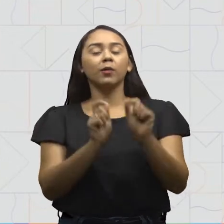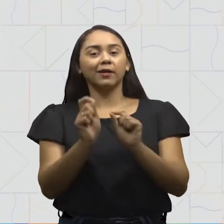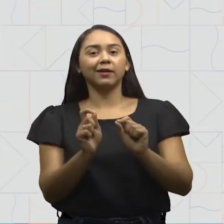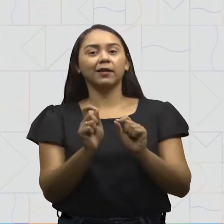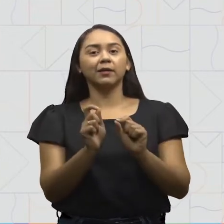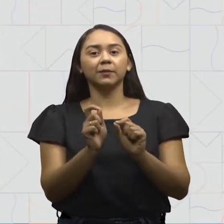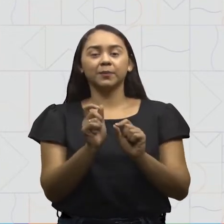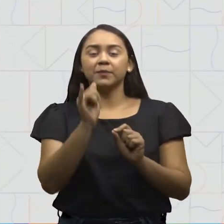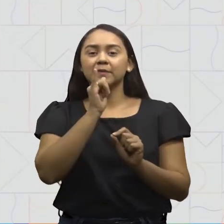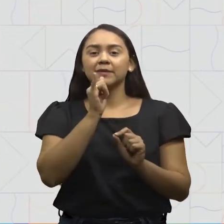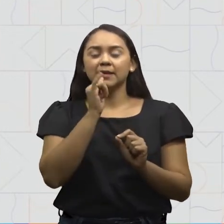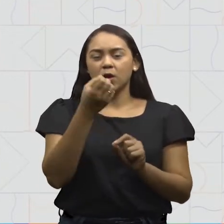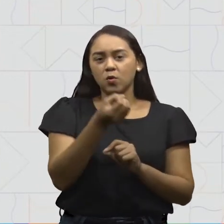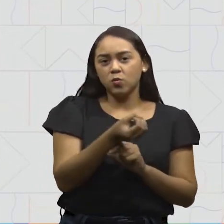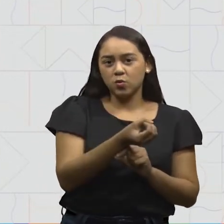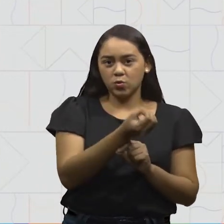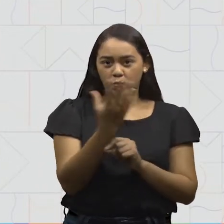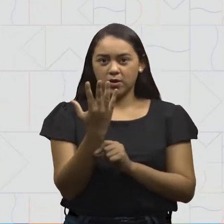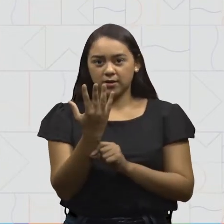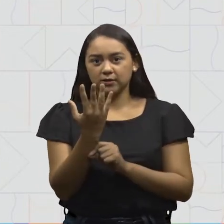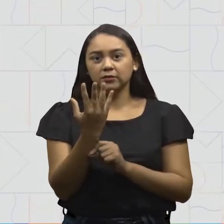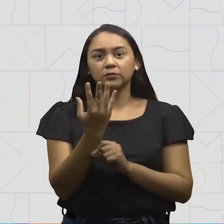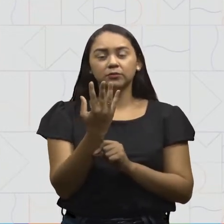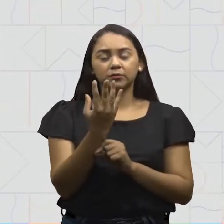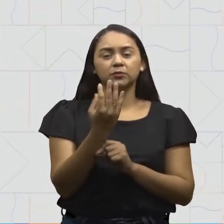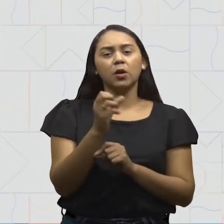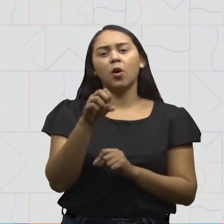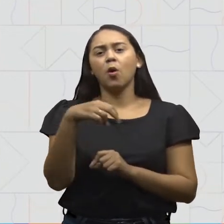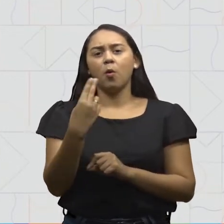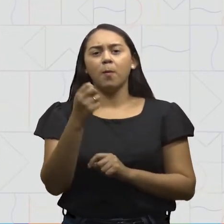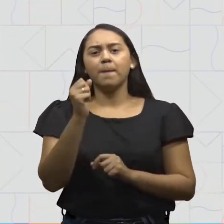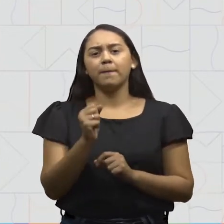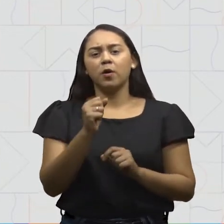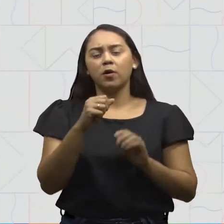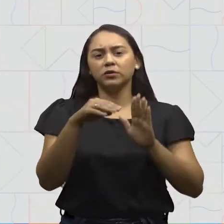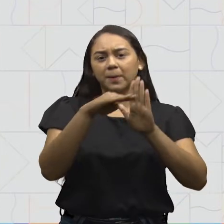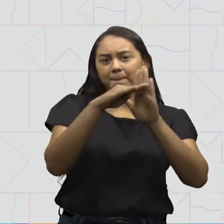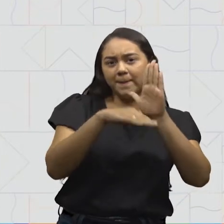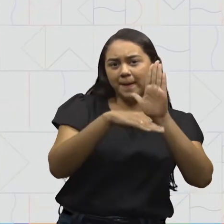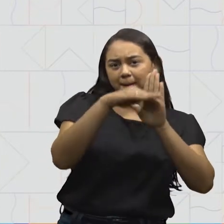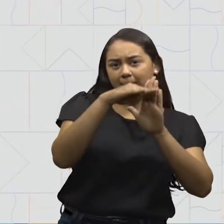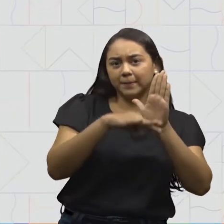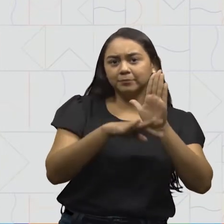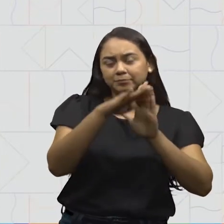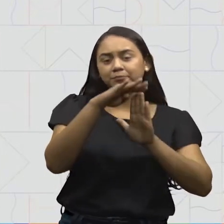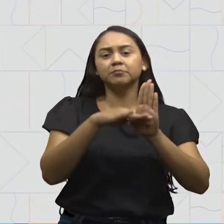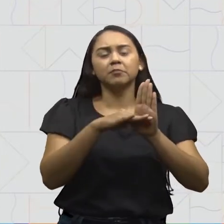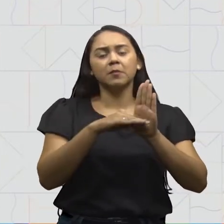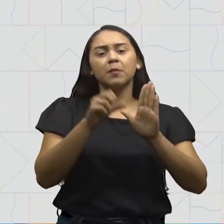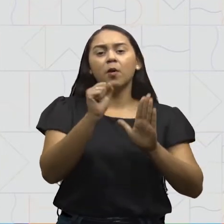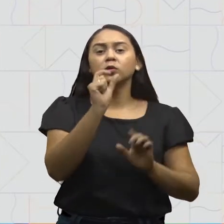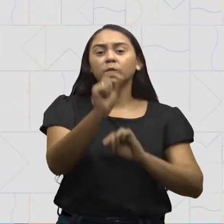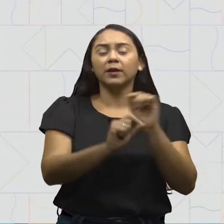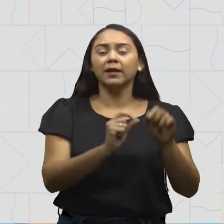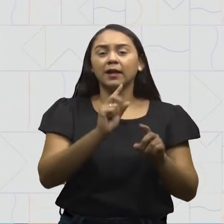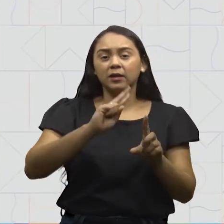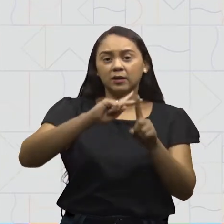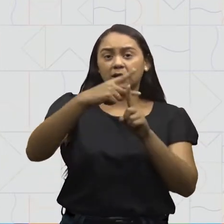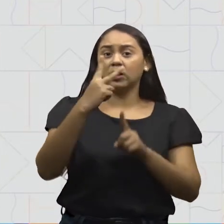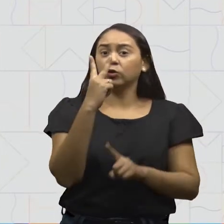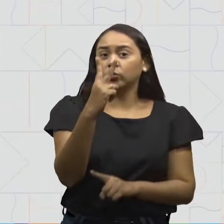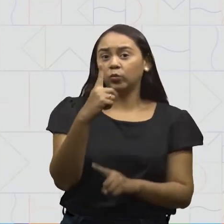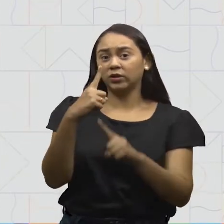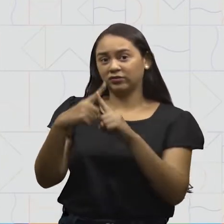nada mais é do que uma quantidade ou medida que equivale duas